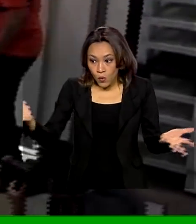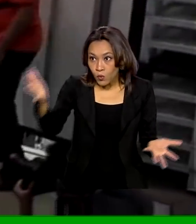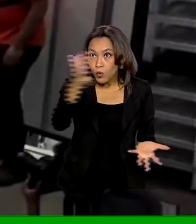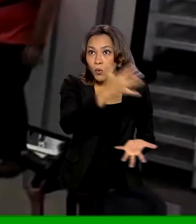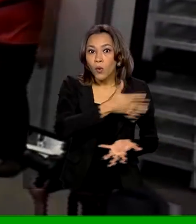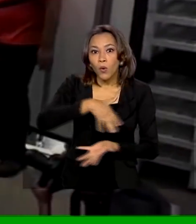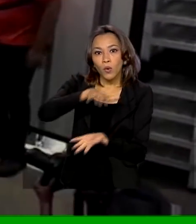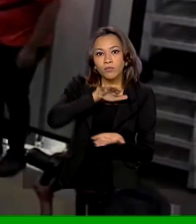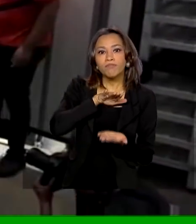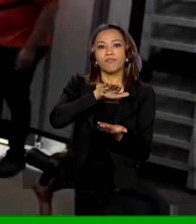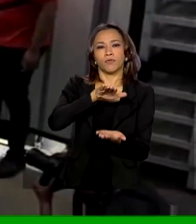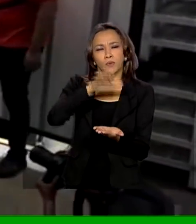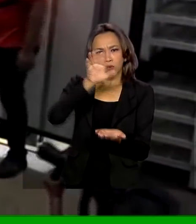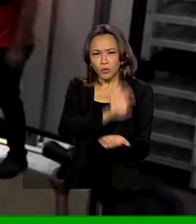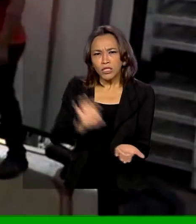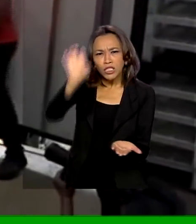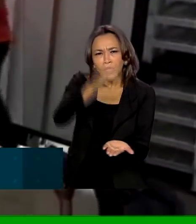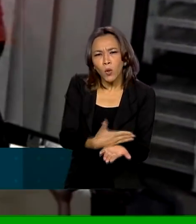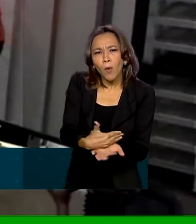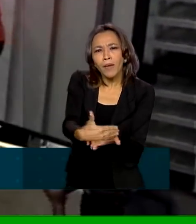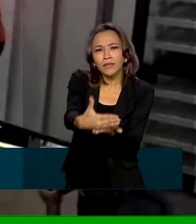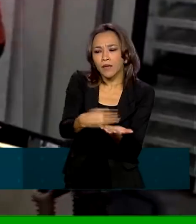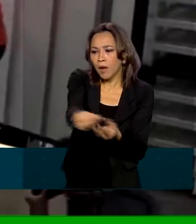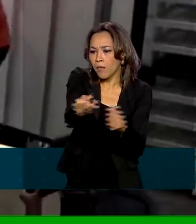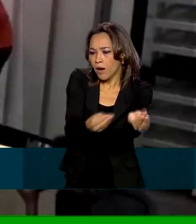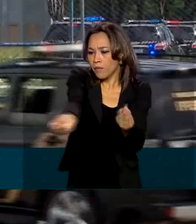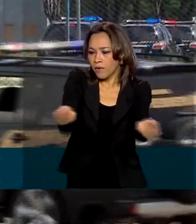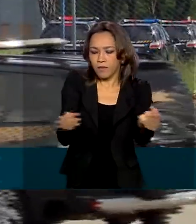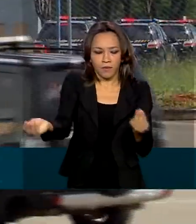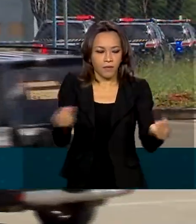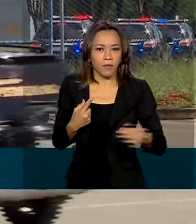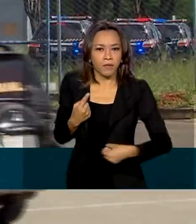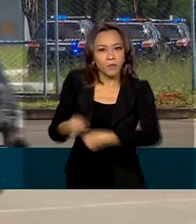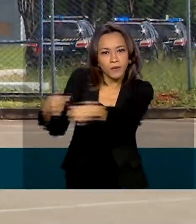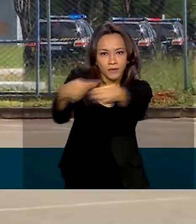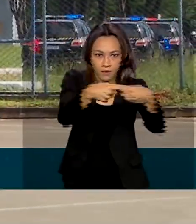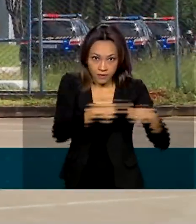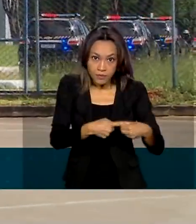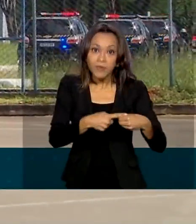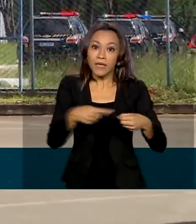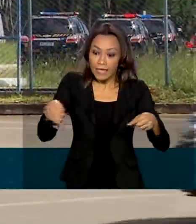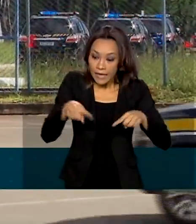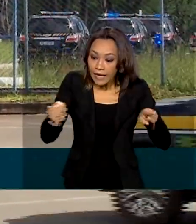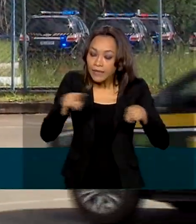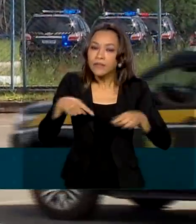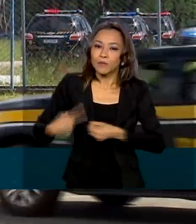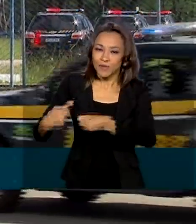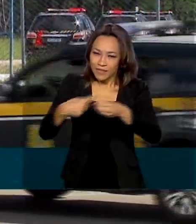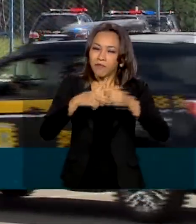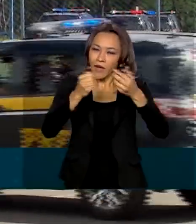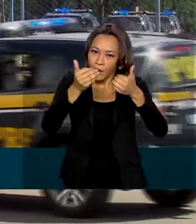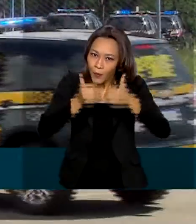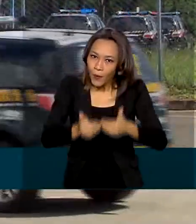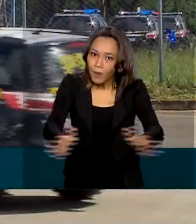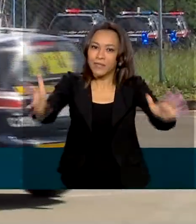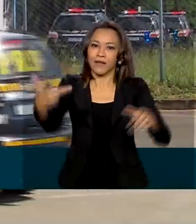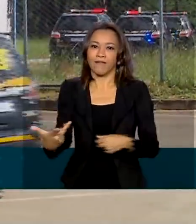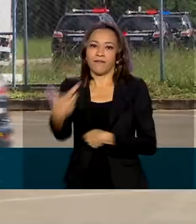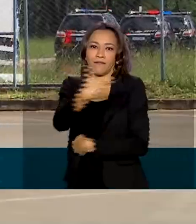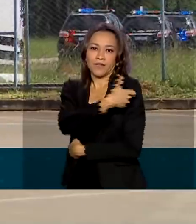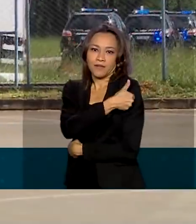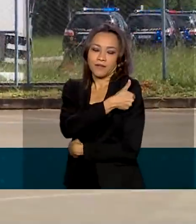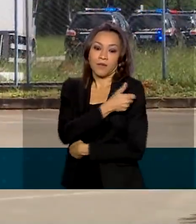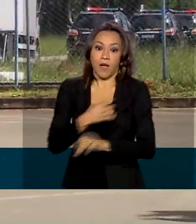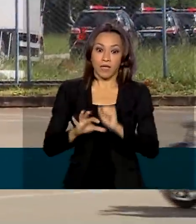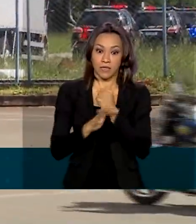chegaram, os estados começaram a distribuição para os municípios, que por sua vez vão executar a vacinação. A segurança no